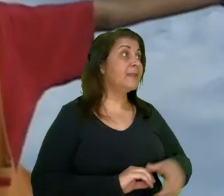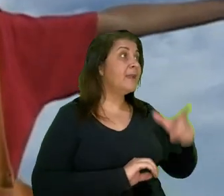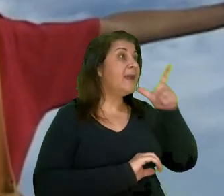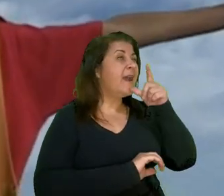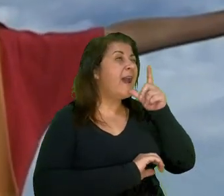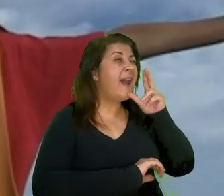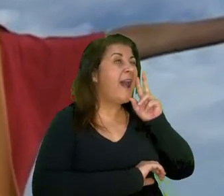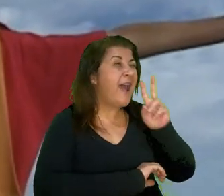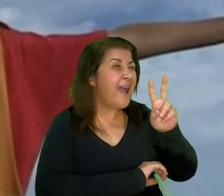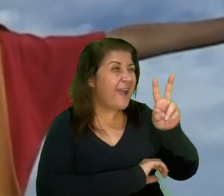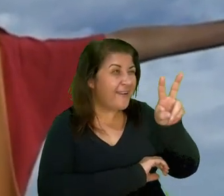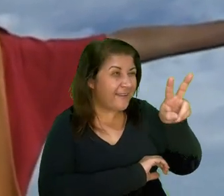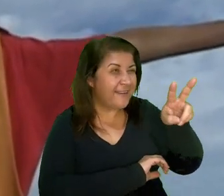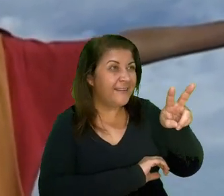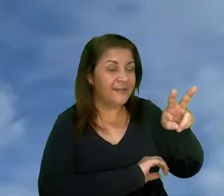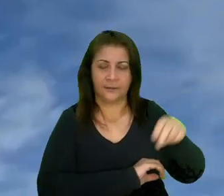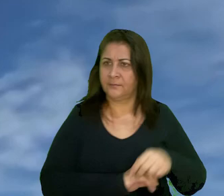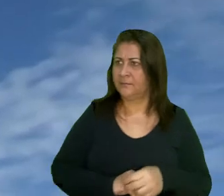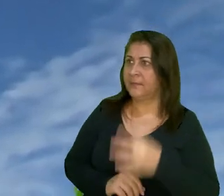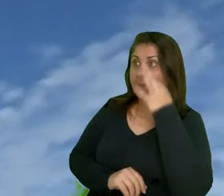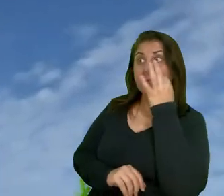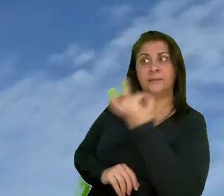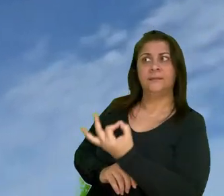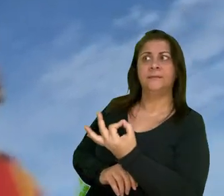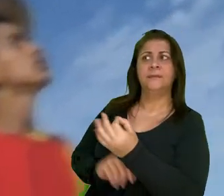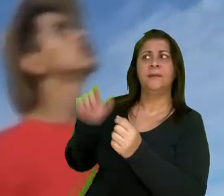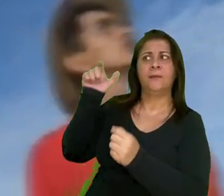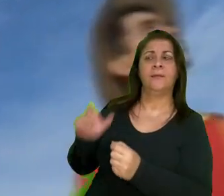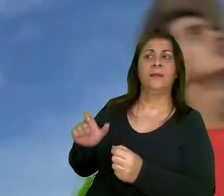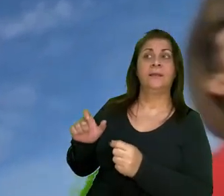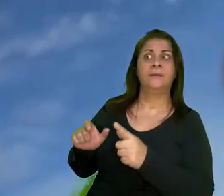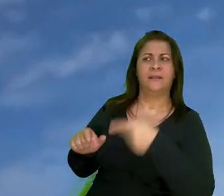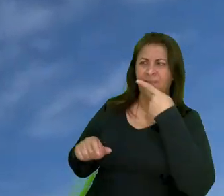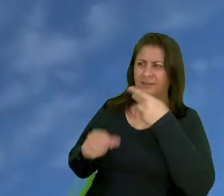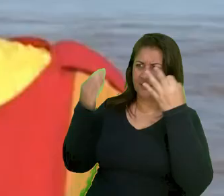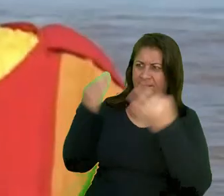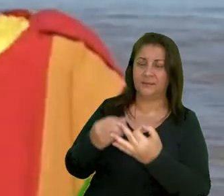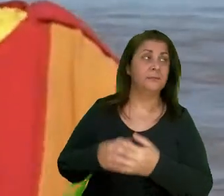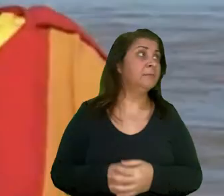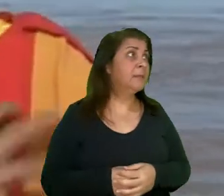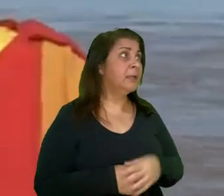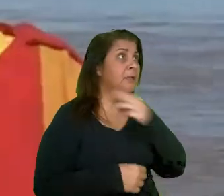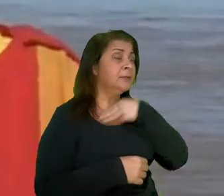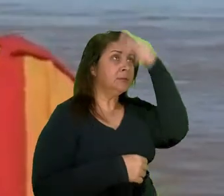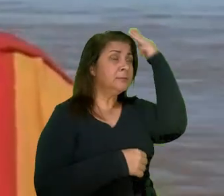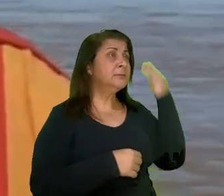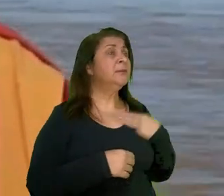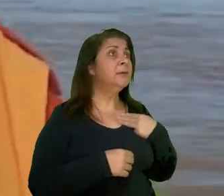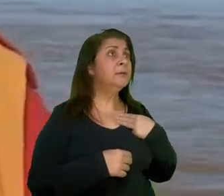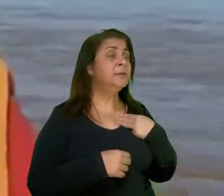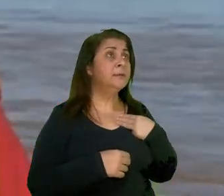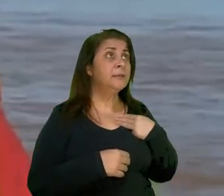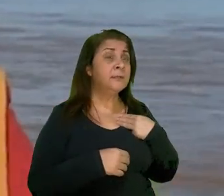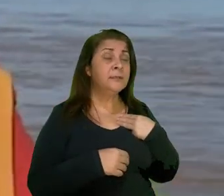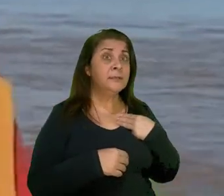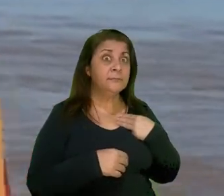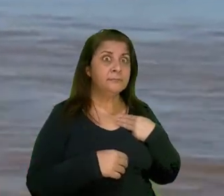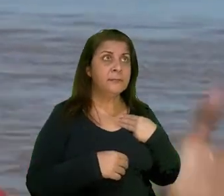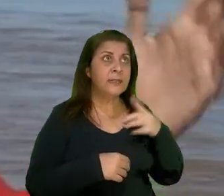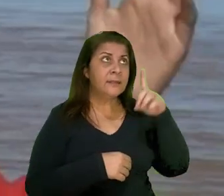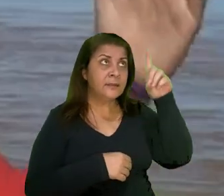Água à vista! Presta atenção, homem! Essa é a fala certa. Minha Nossa Senhora de Aparecida.